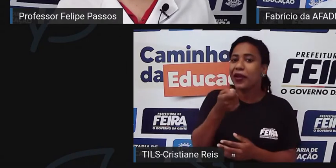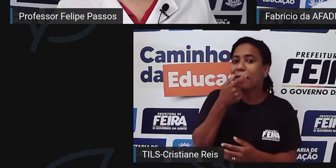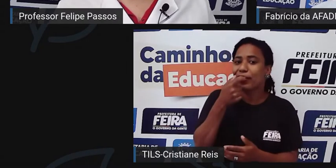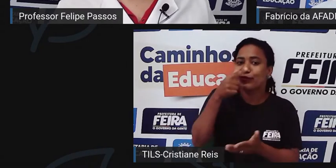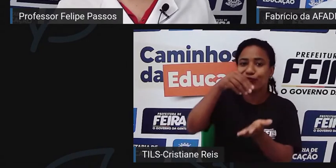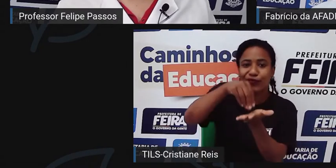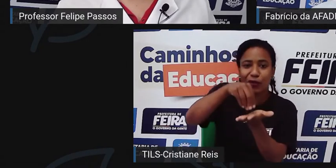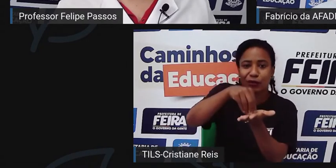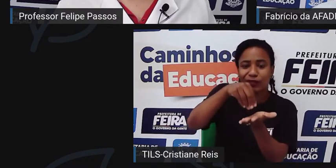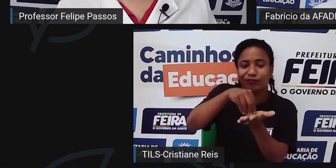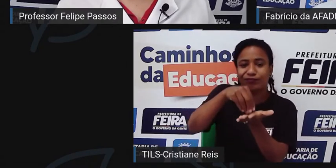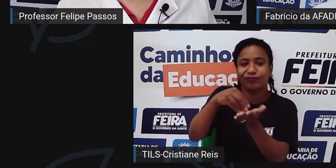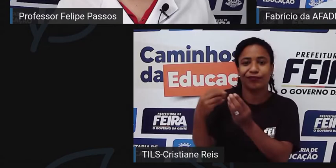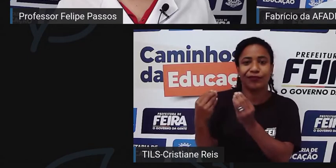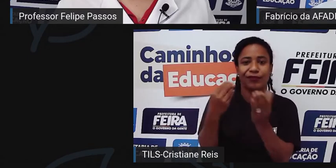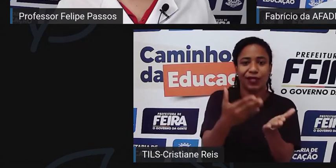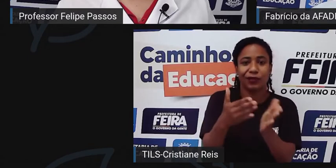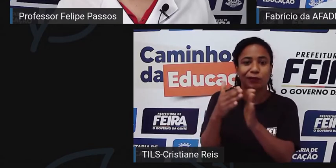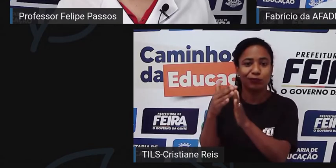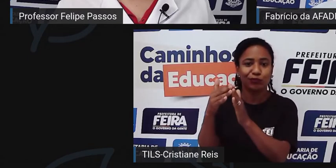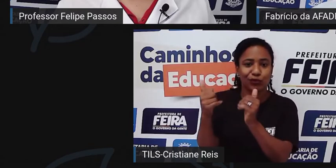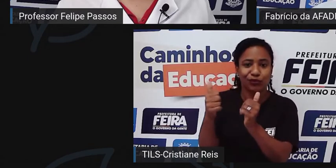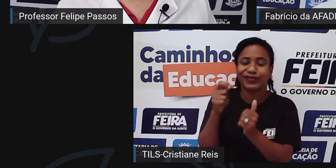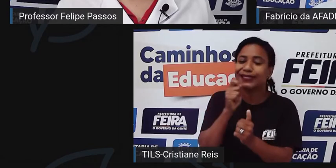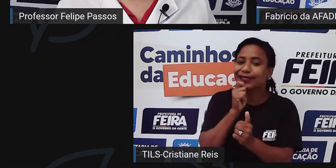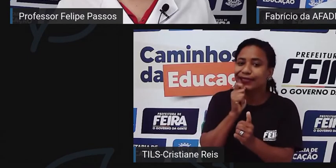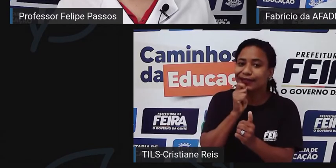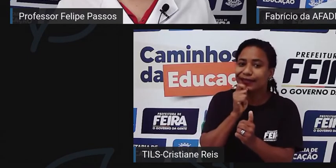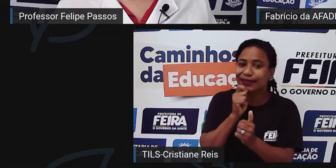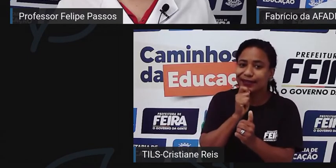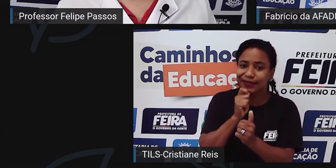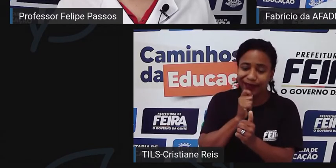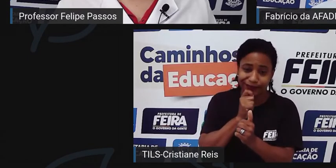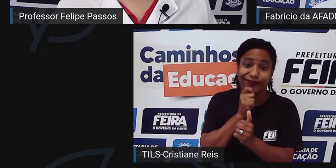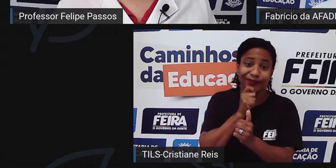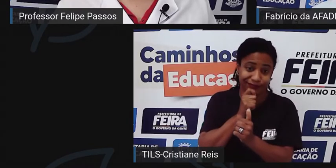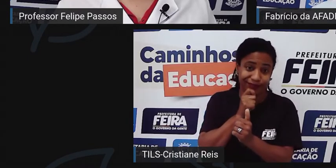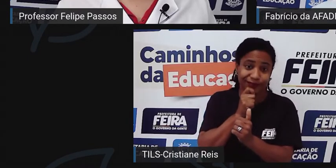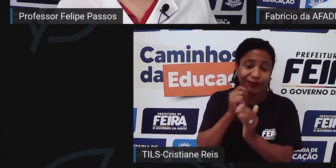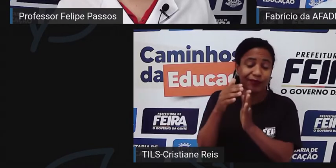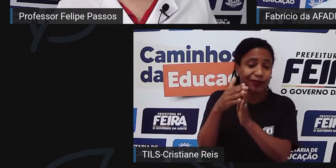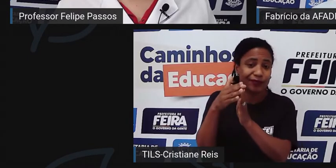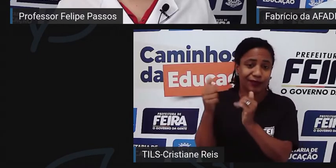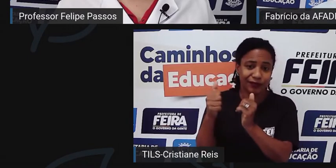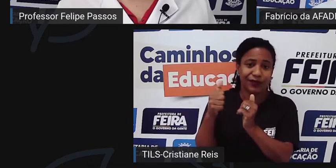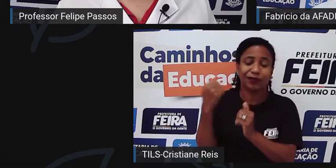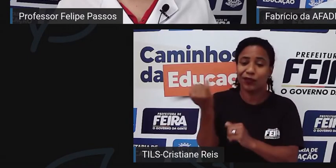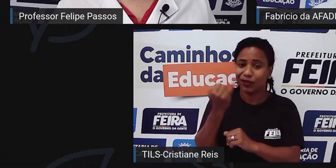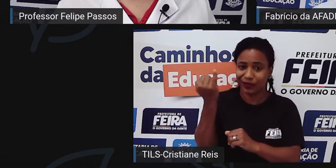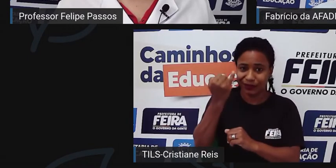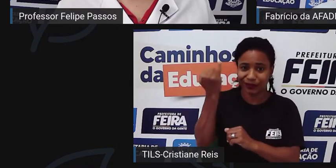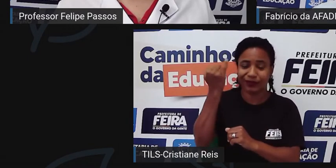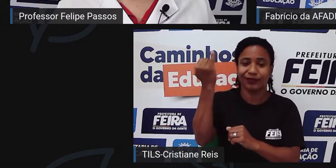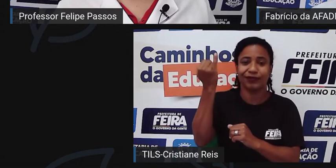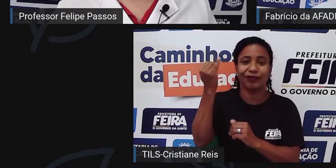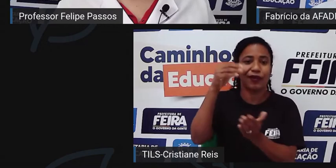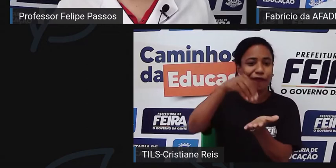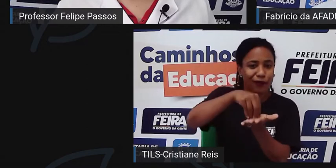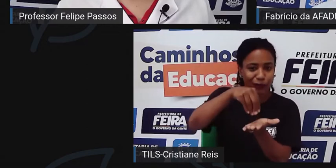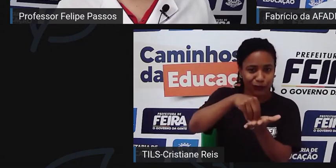Não fez a licitação, deixou a licitação vencer. Infelizmente, esse medicamento está em falta.